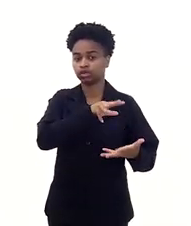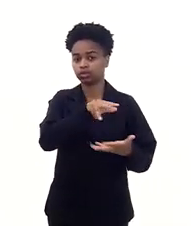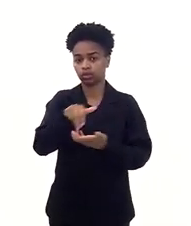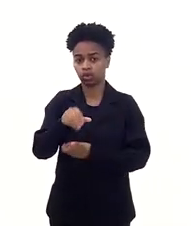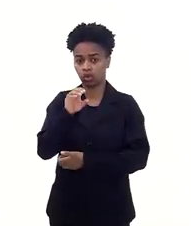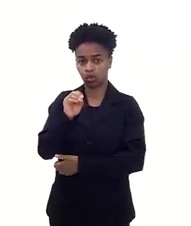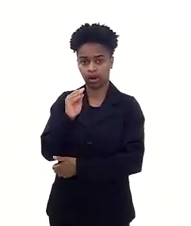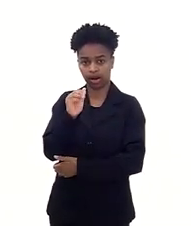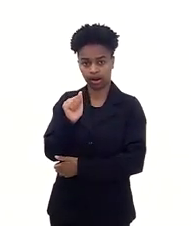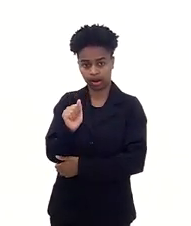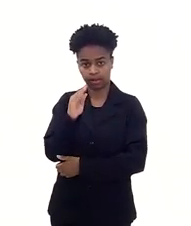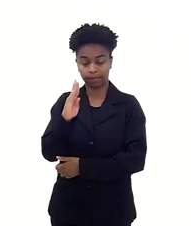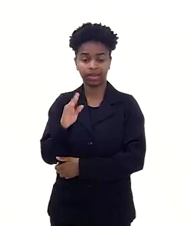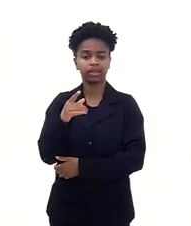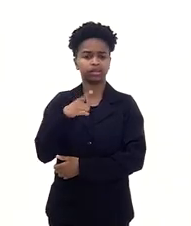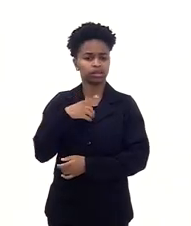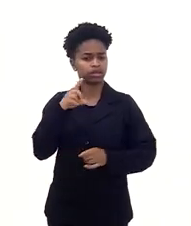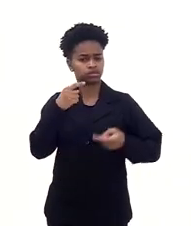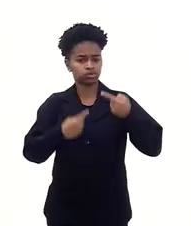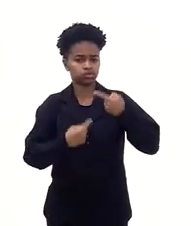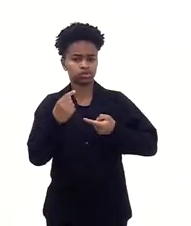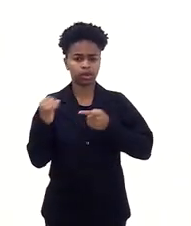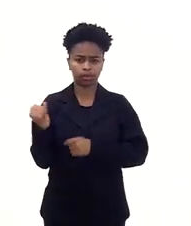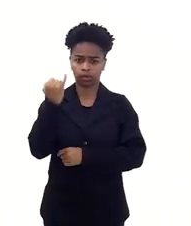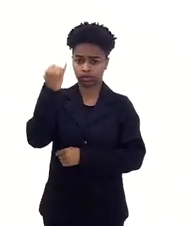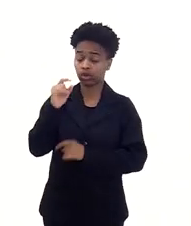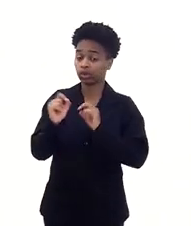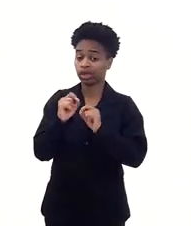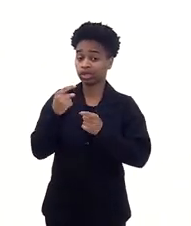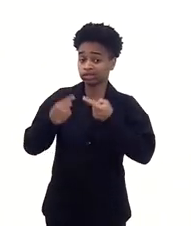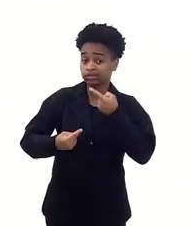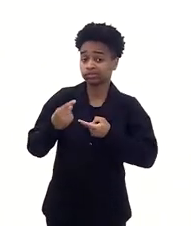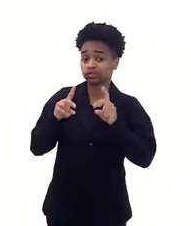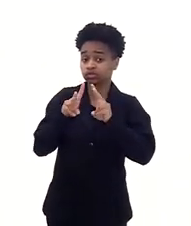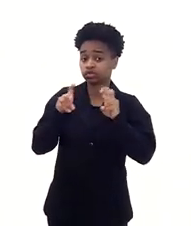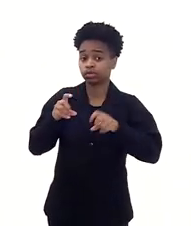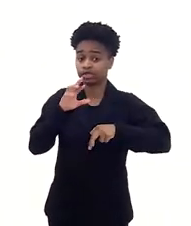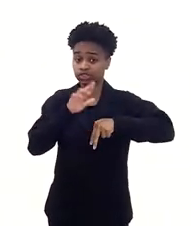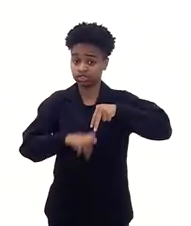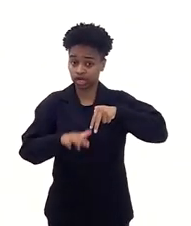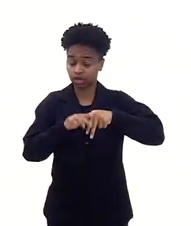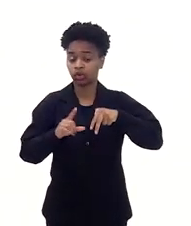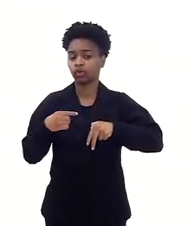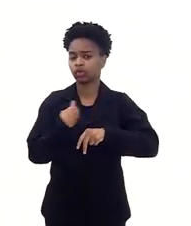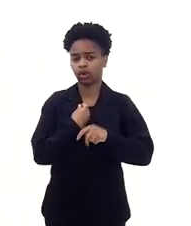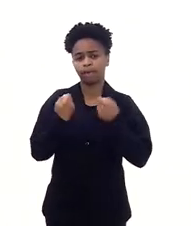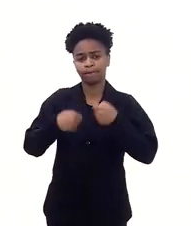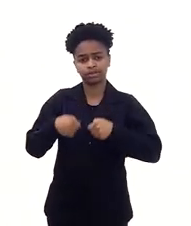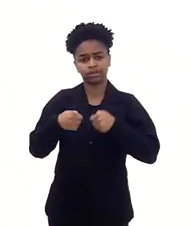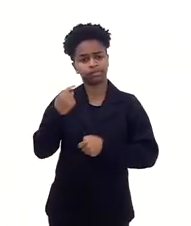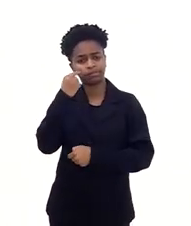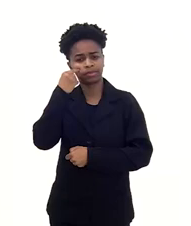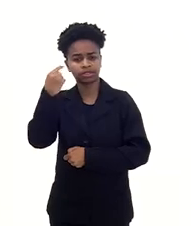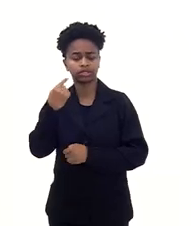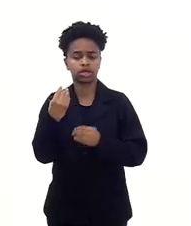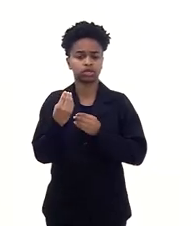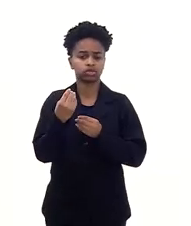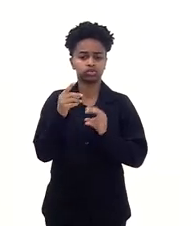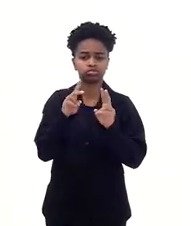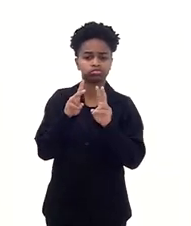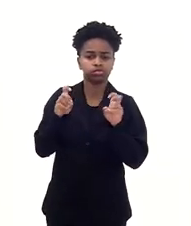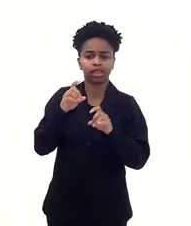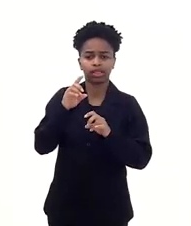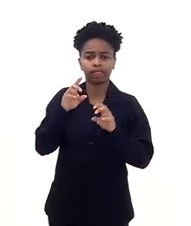dar continuidade àquela discussão tão importante que é uma discussão de gênero que a gente precisa fazer em relação aos temas de